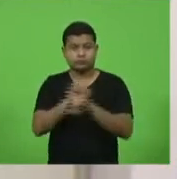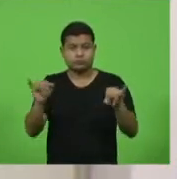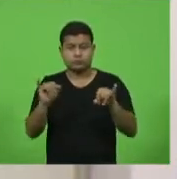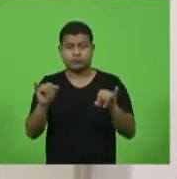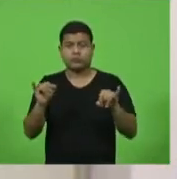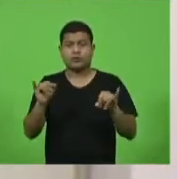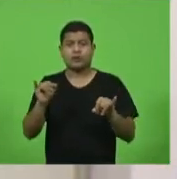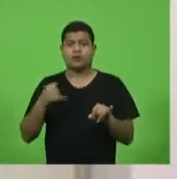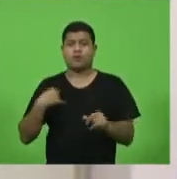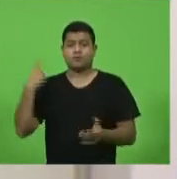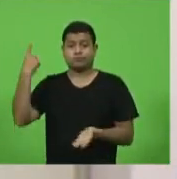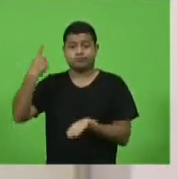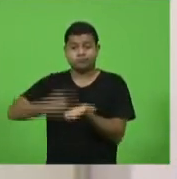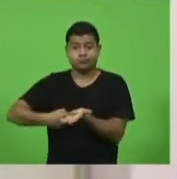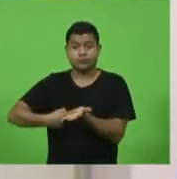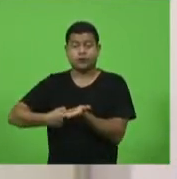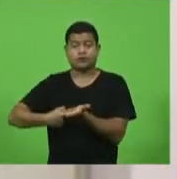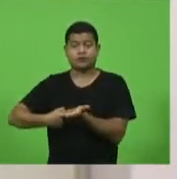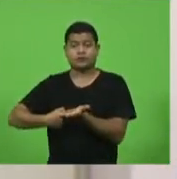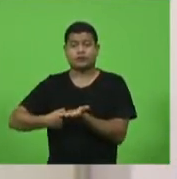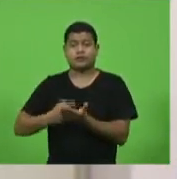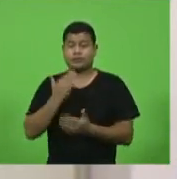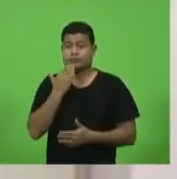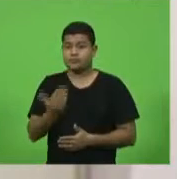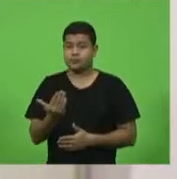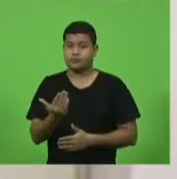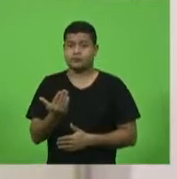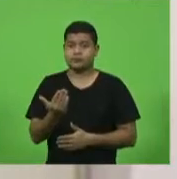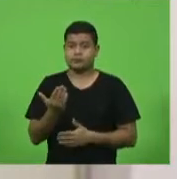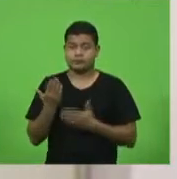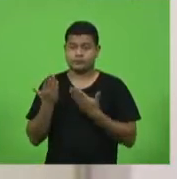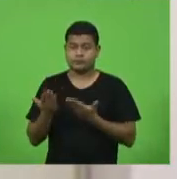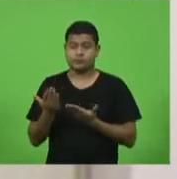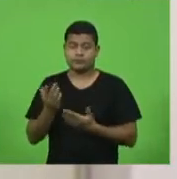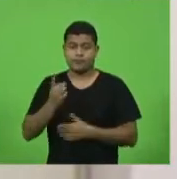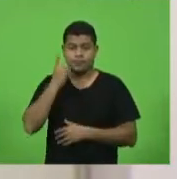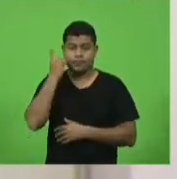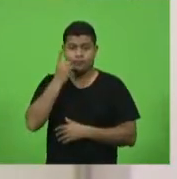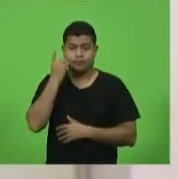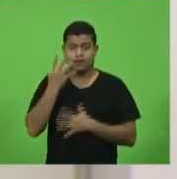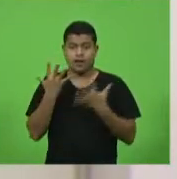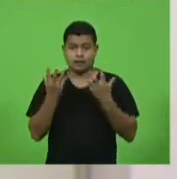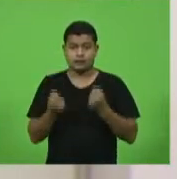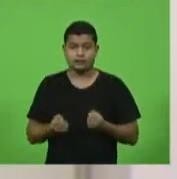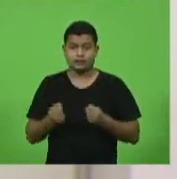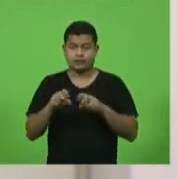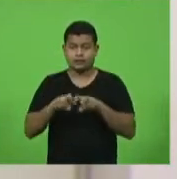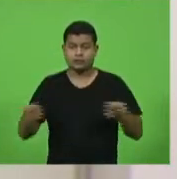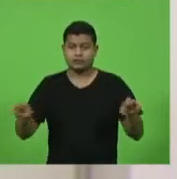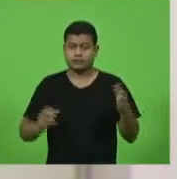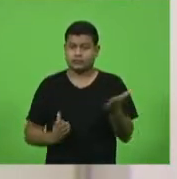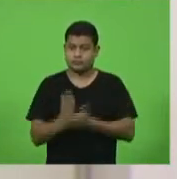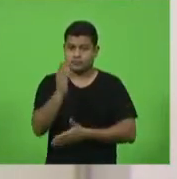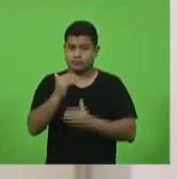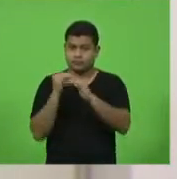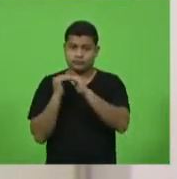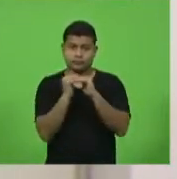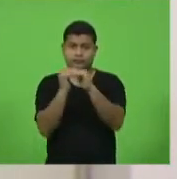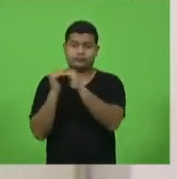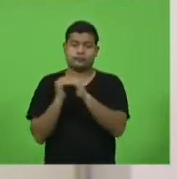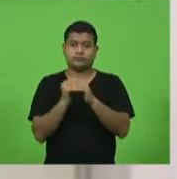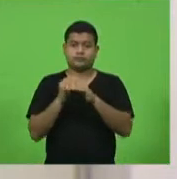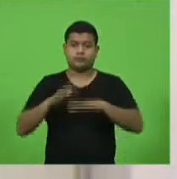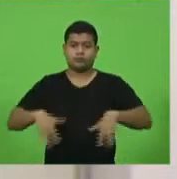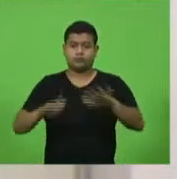a sessão foi convocada por solicitação deste deputado, acolhida pela mesa e aprovada por unanimidade pelos